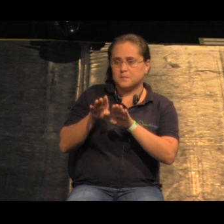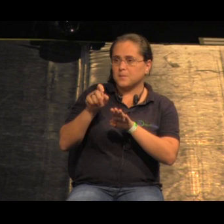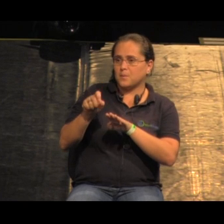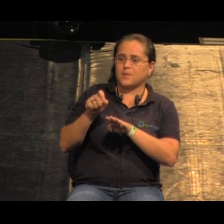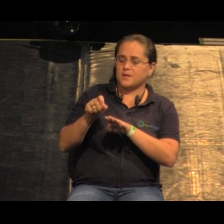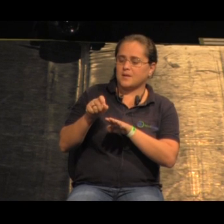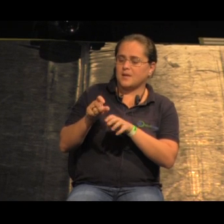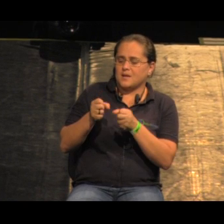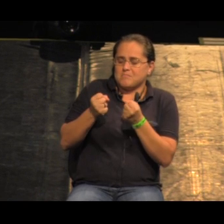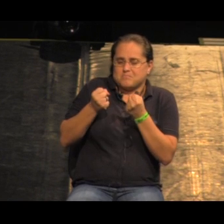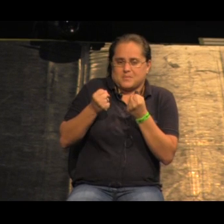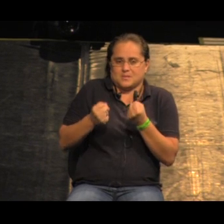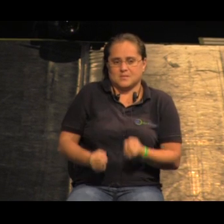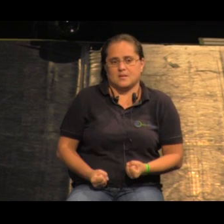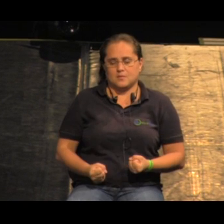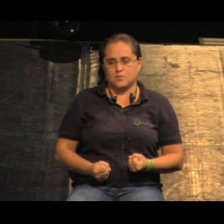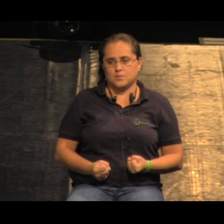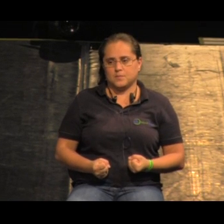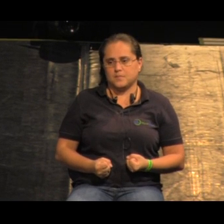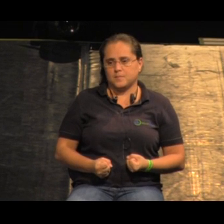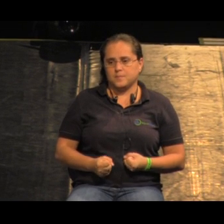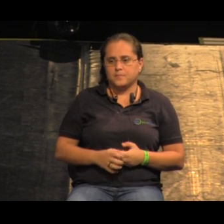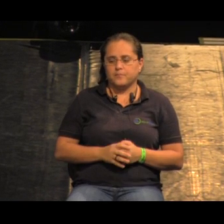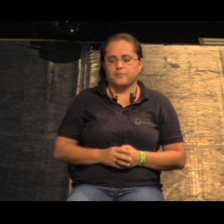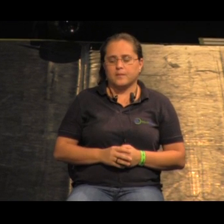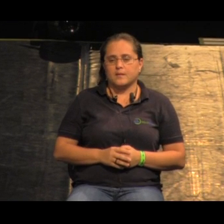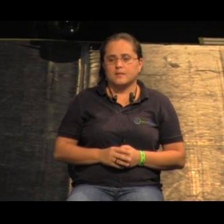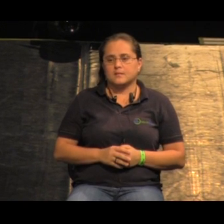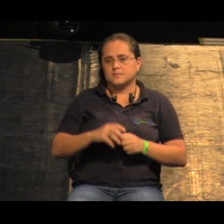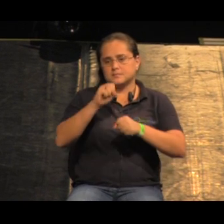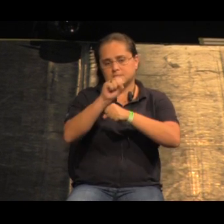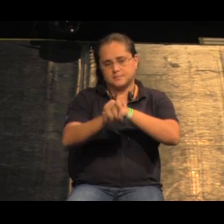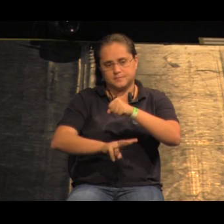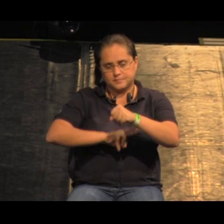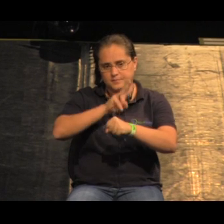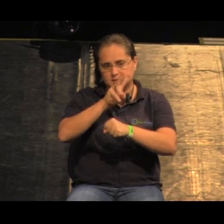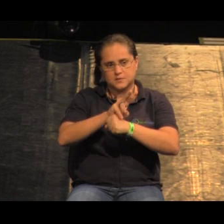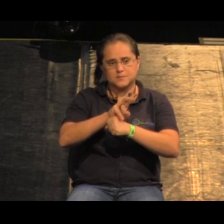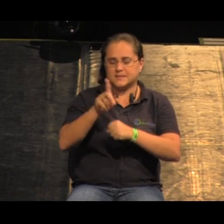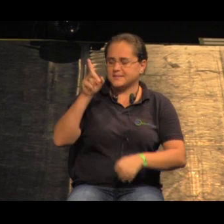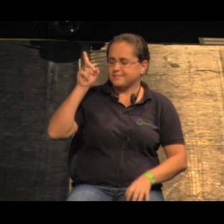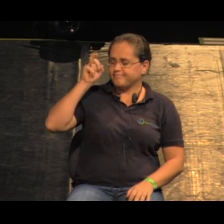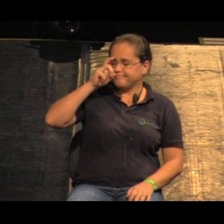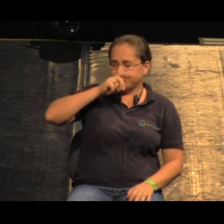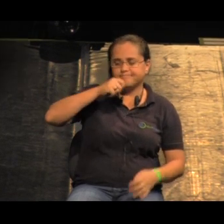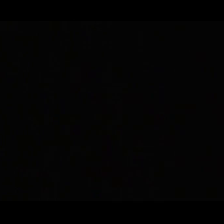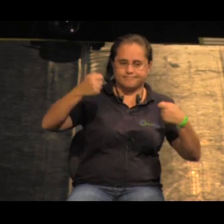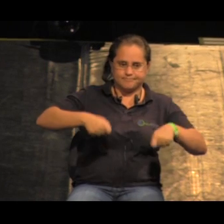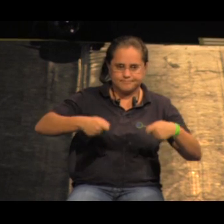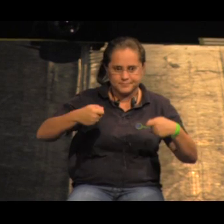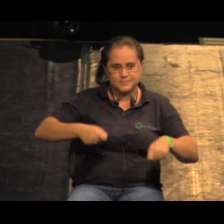de infraestrutura pesada e do ponto de vista da sustentabilidade bastante deficitário.